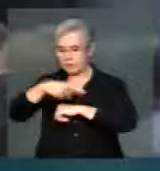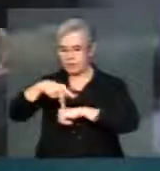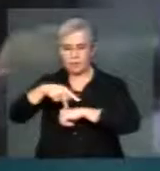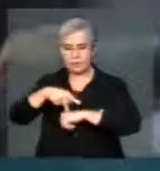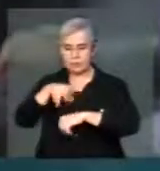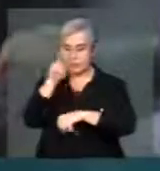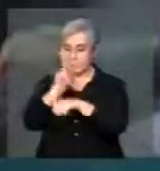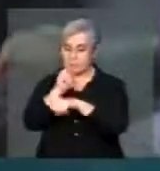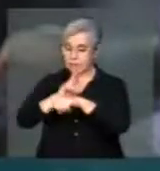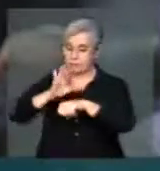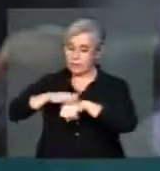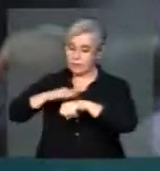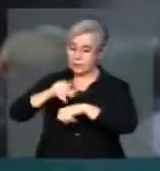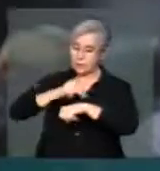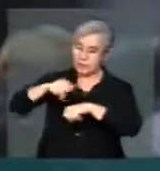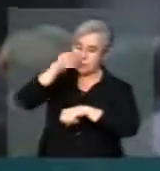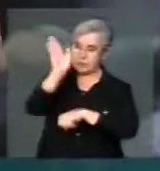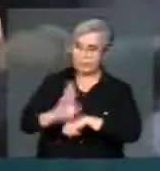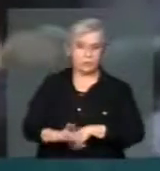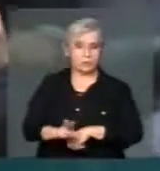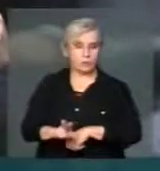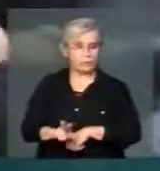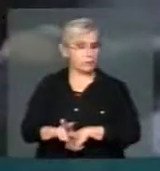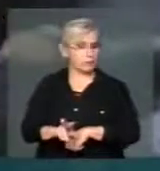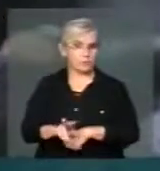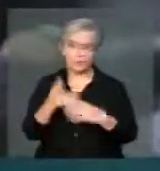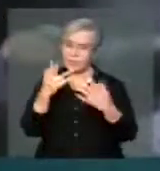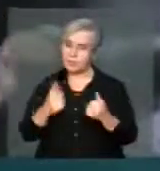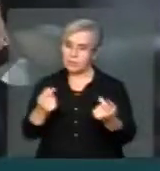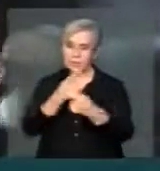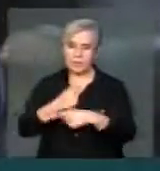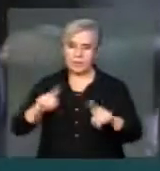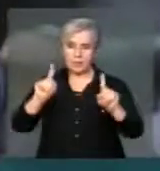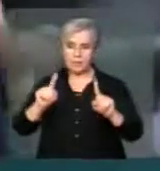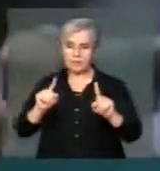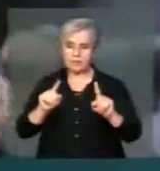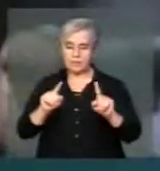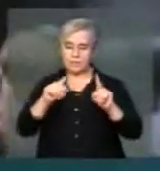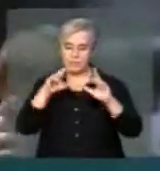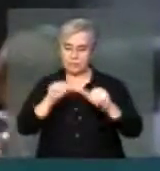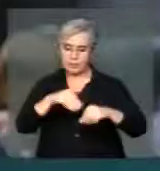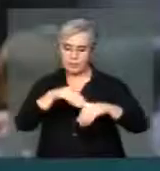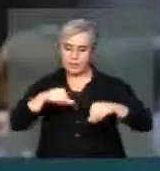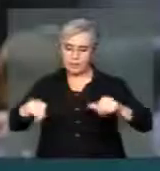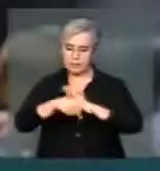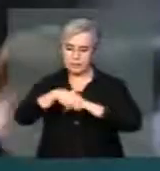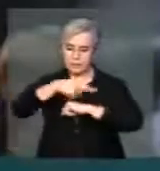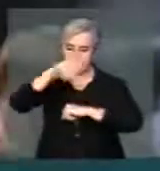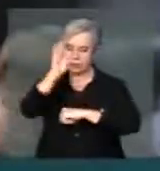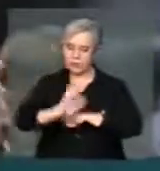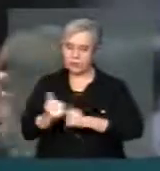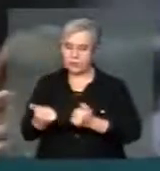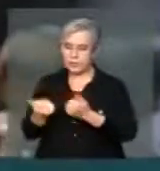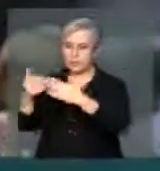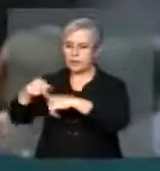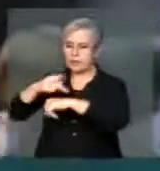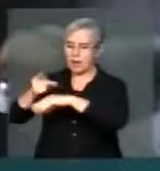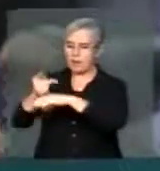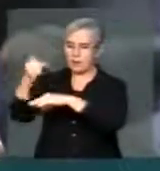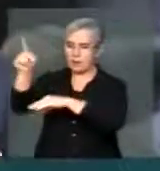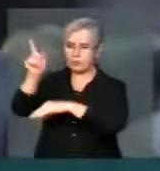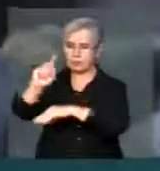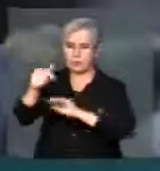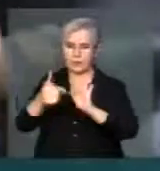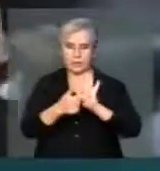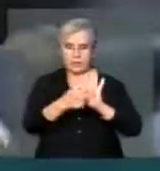que a defesa desse país, jamais concordariam em entregar território nacional. Este projeto, eu